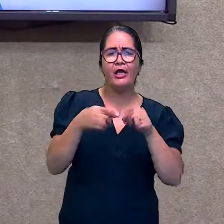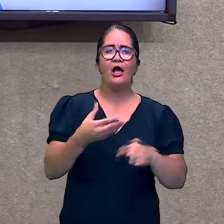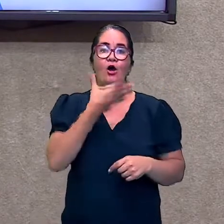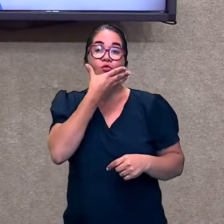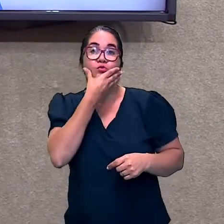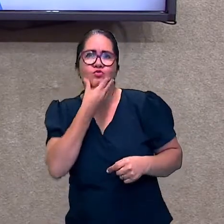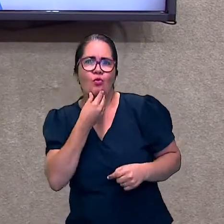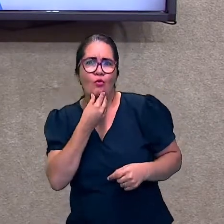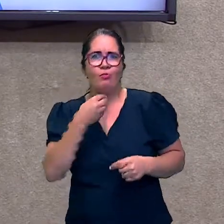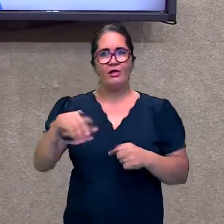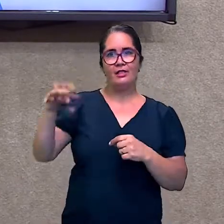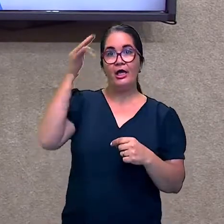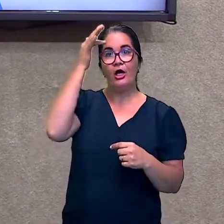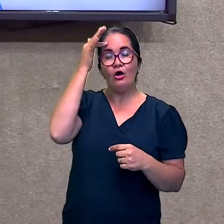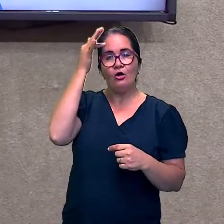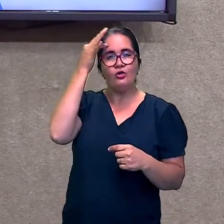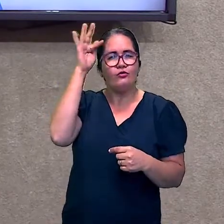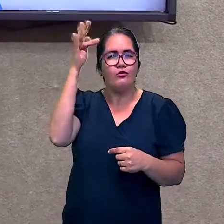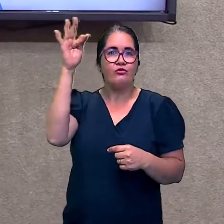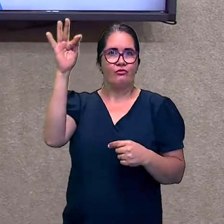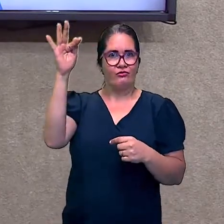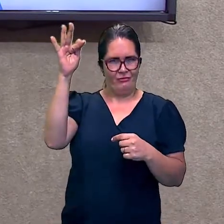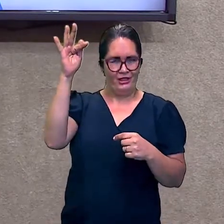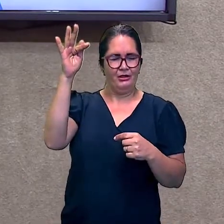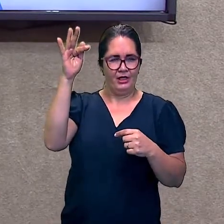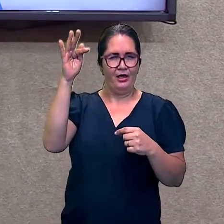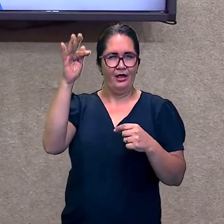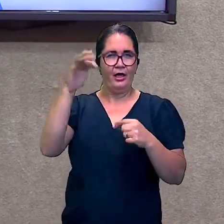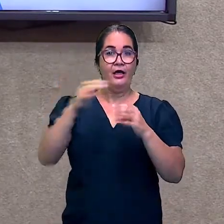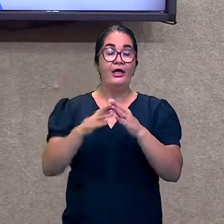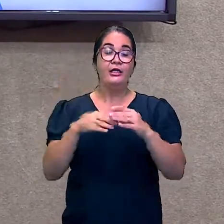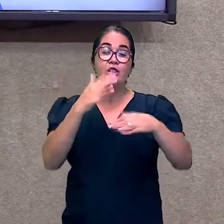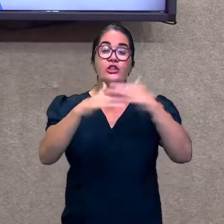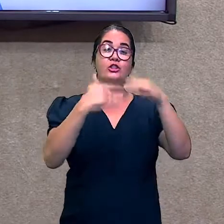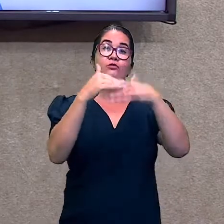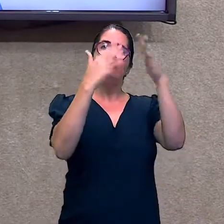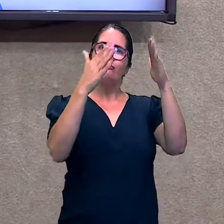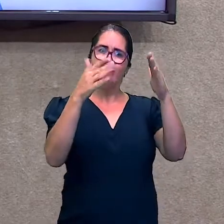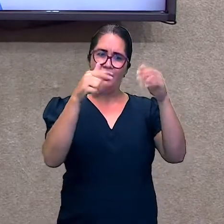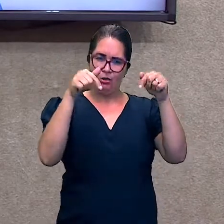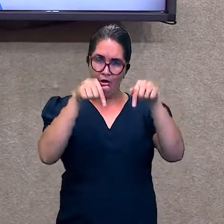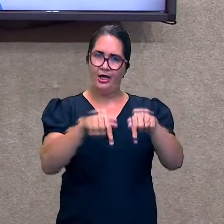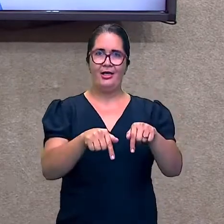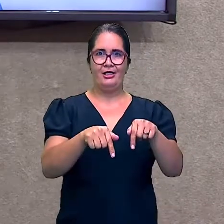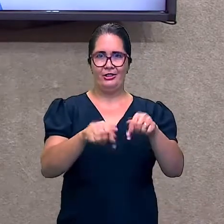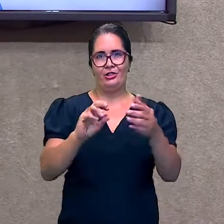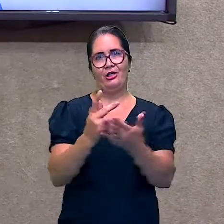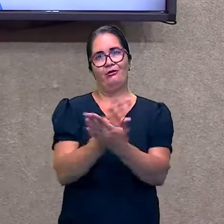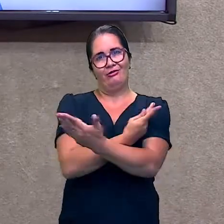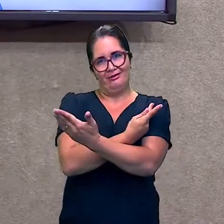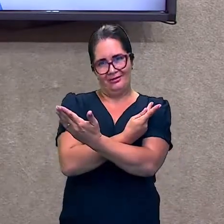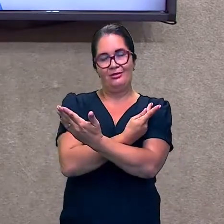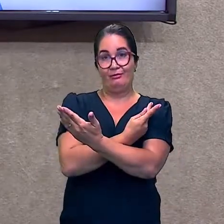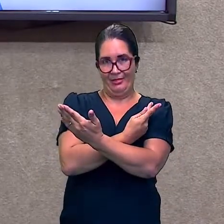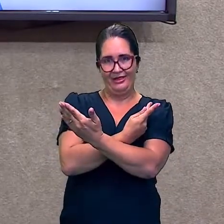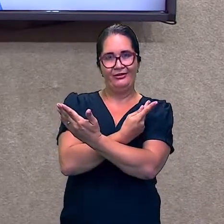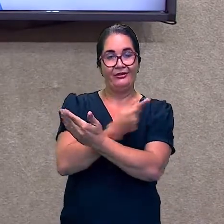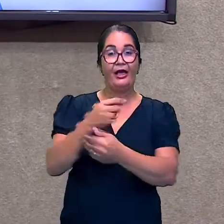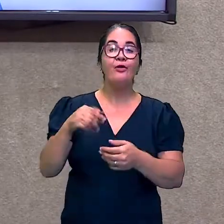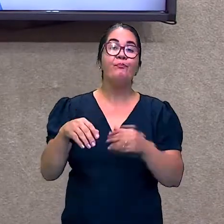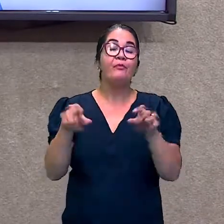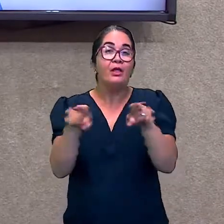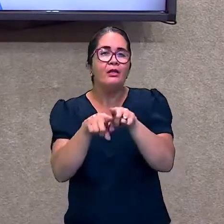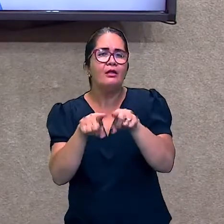participaram deste renascer, deste renascimento. O renascimento cultural